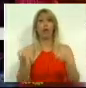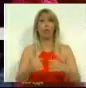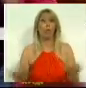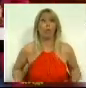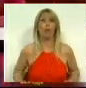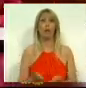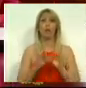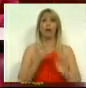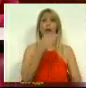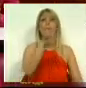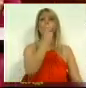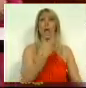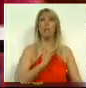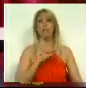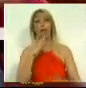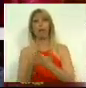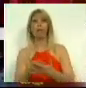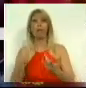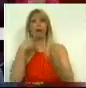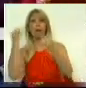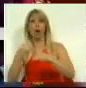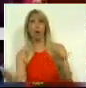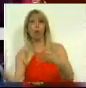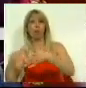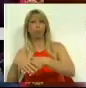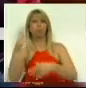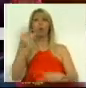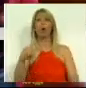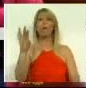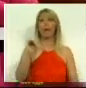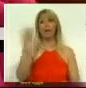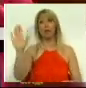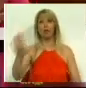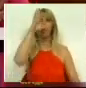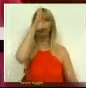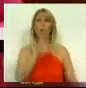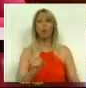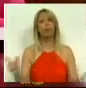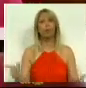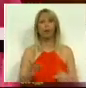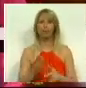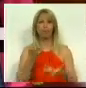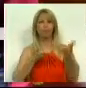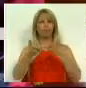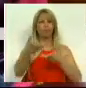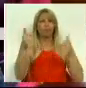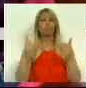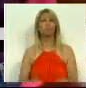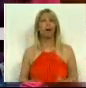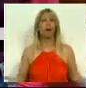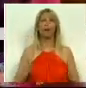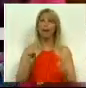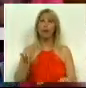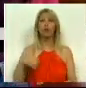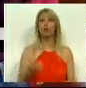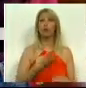ao PS quando o PS estava no Governo, naquela lógica também da austeridade. Bom, pagam-se bem, é só aquilo que os verdes gostariam